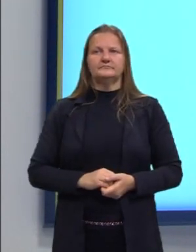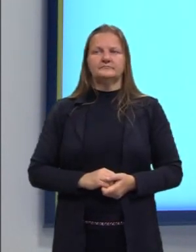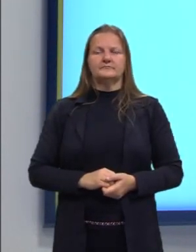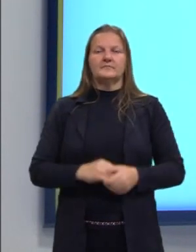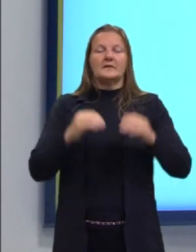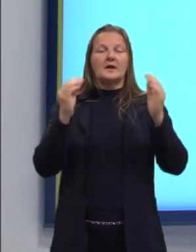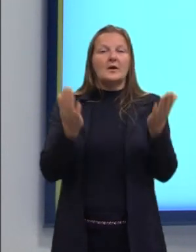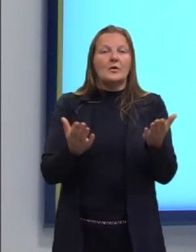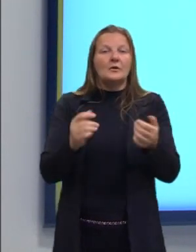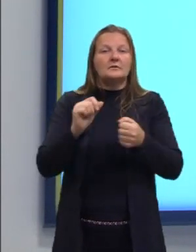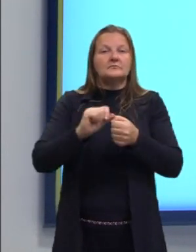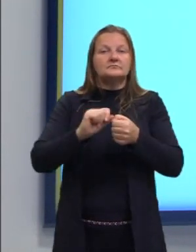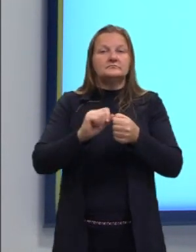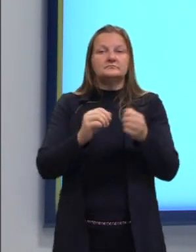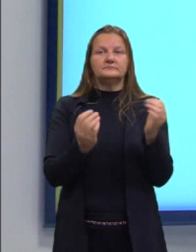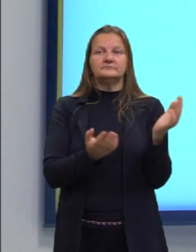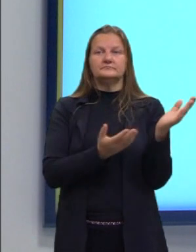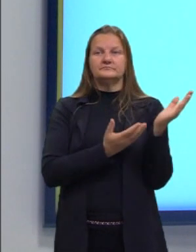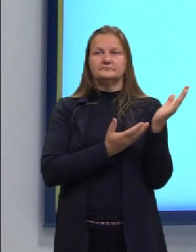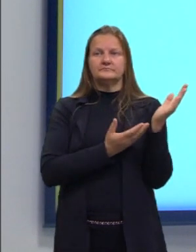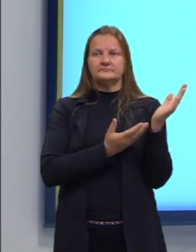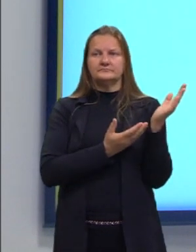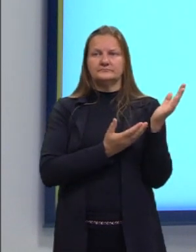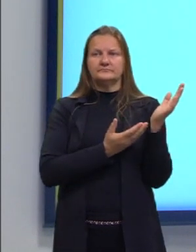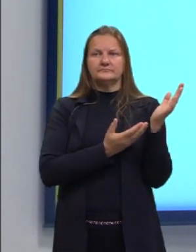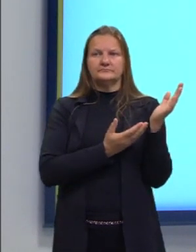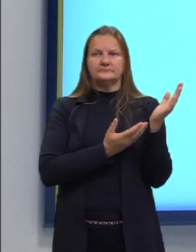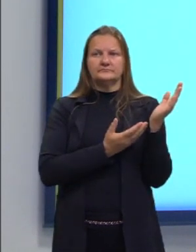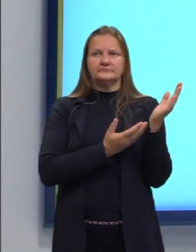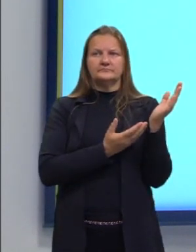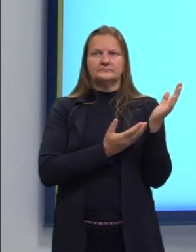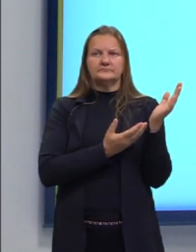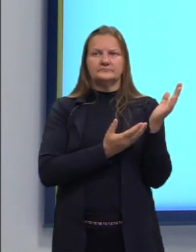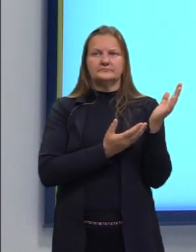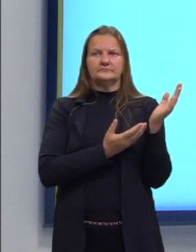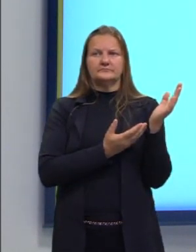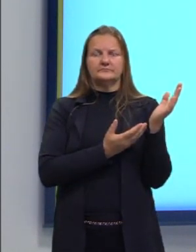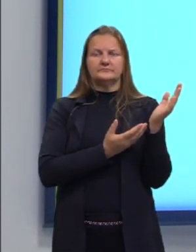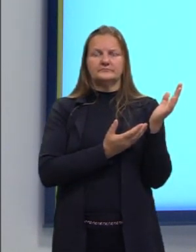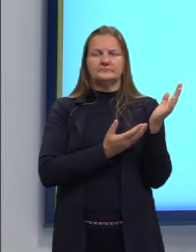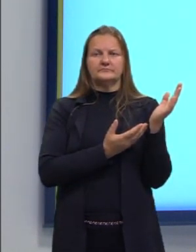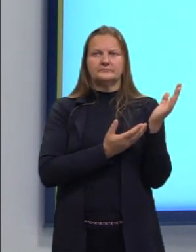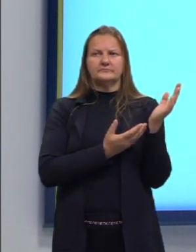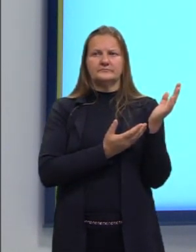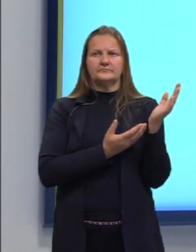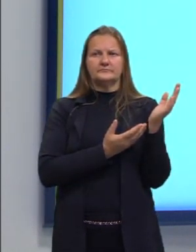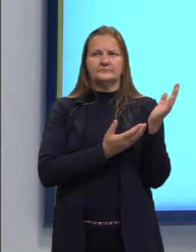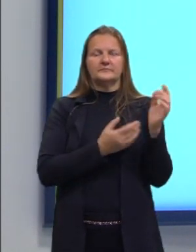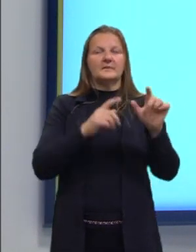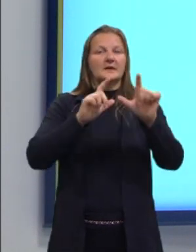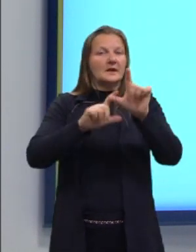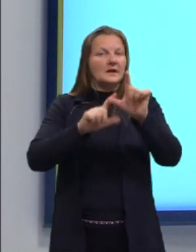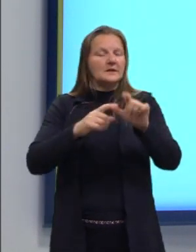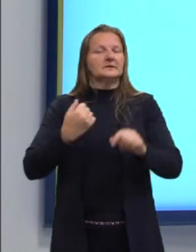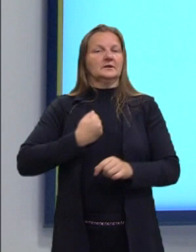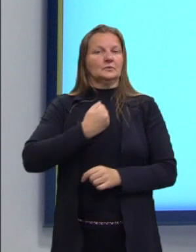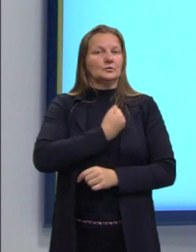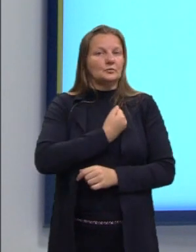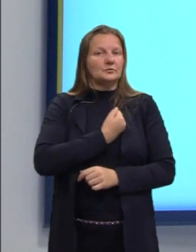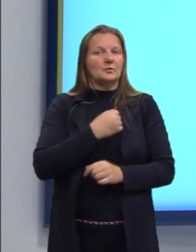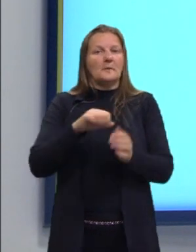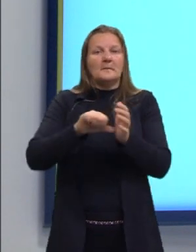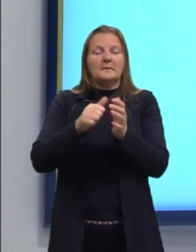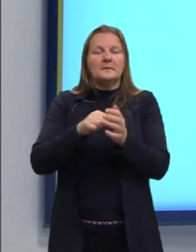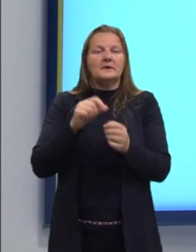E agora, gente, nós vamos buscar dar uma resolvida, né? Nós temos ali letras, temos números. A